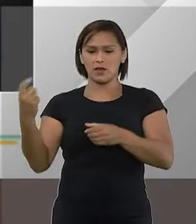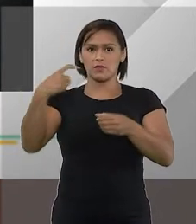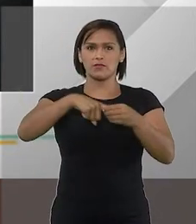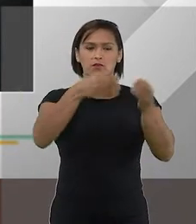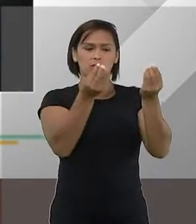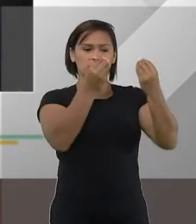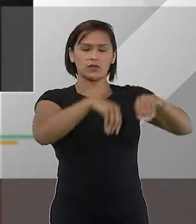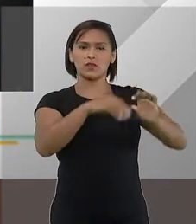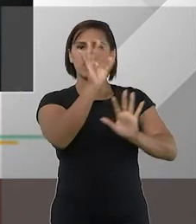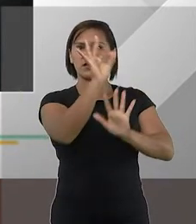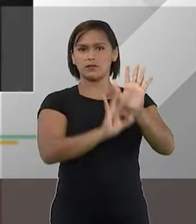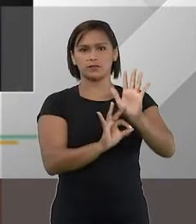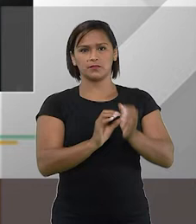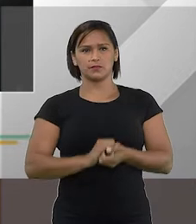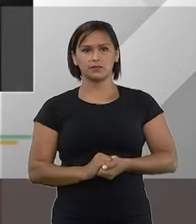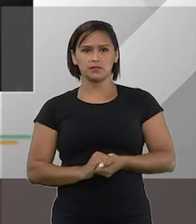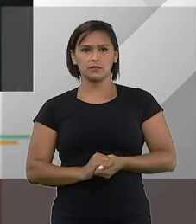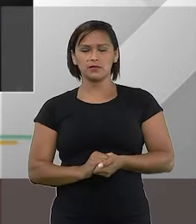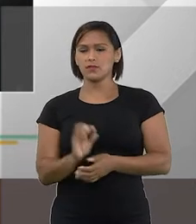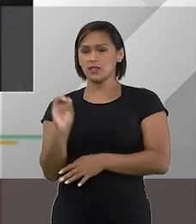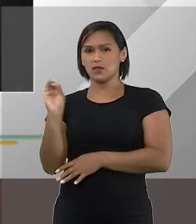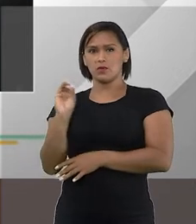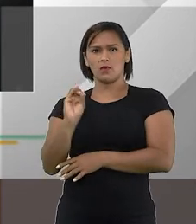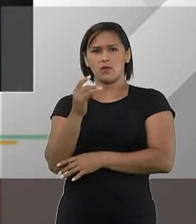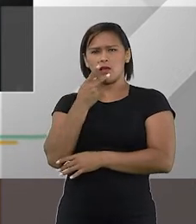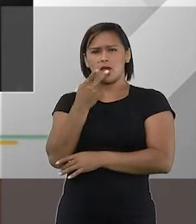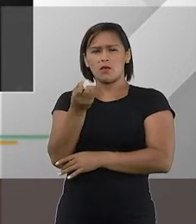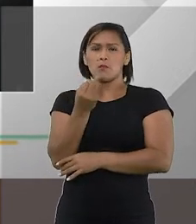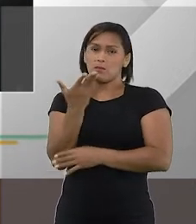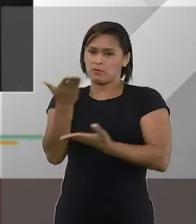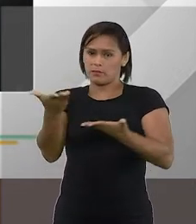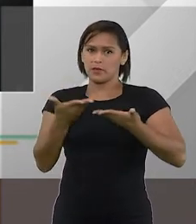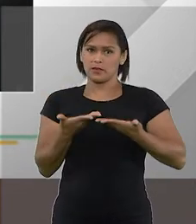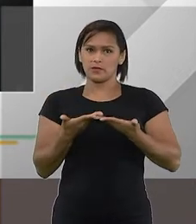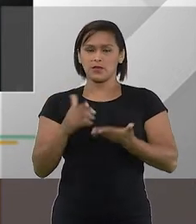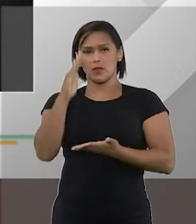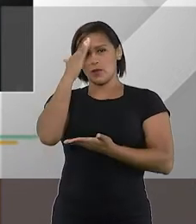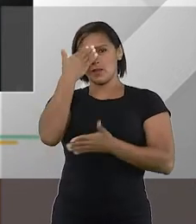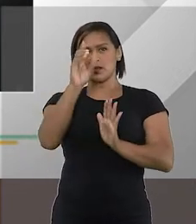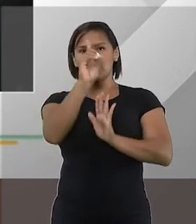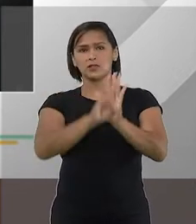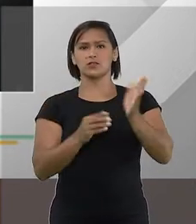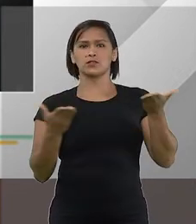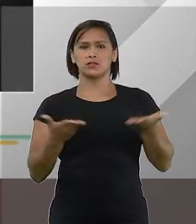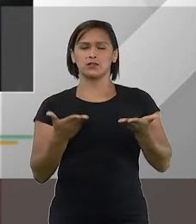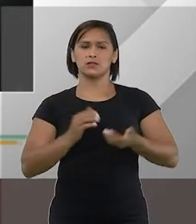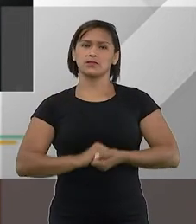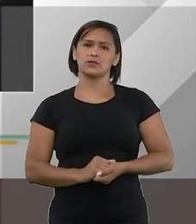recuperação e falências. Olá, doutor Daniel, seja muito bem-vindo ao Entender Direito de hoje.